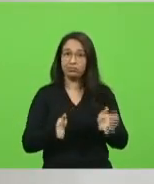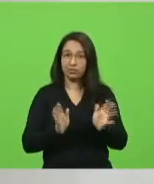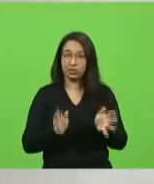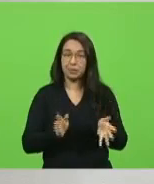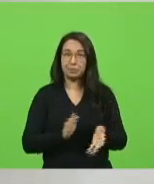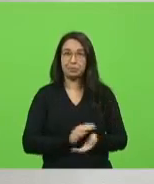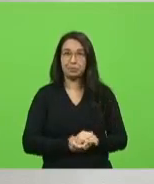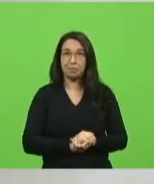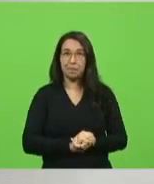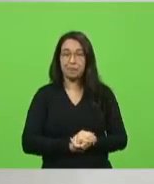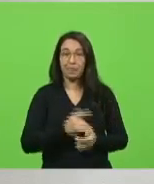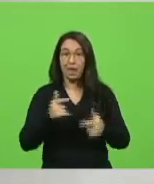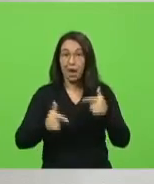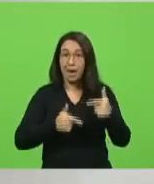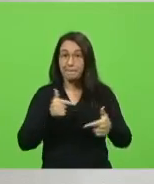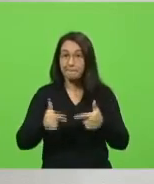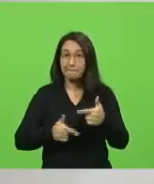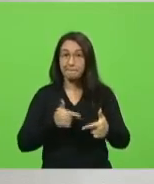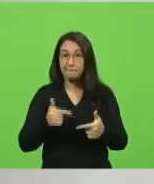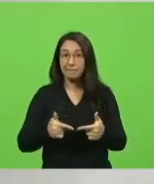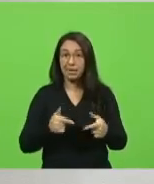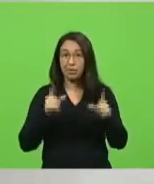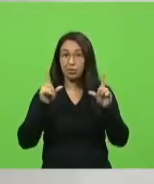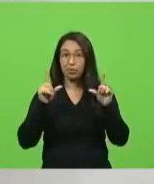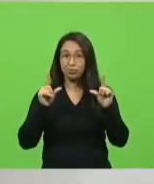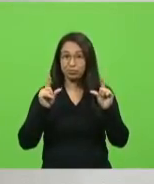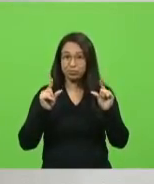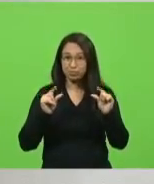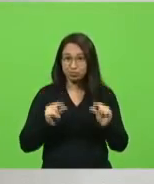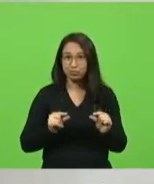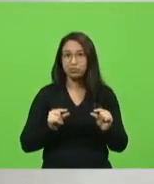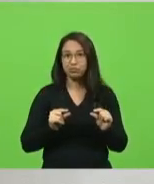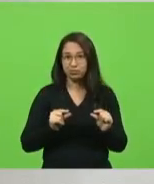Os empregos estão sendo cada vez mais perdidos.